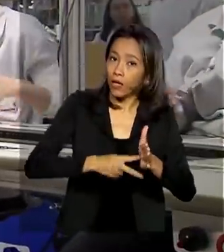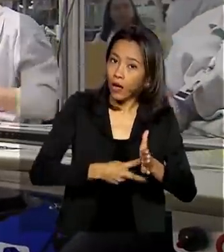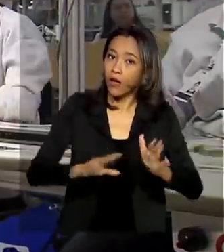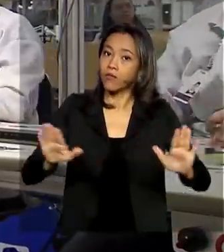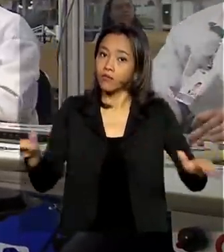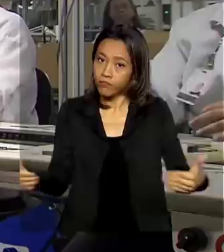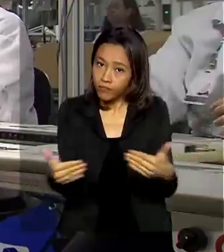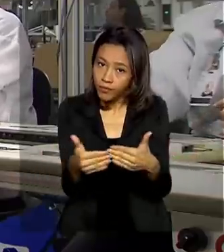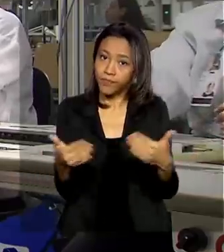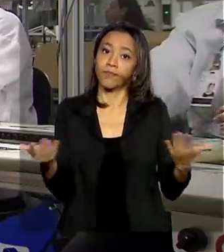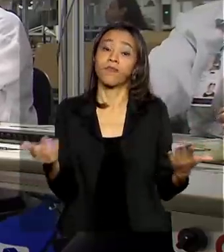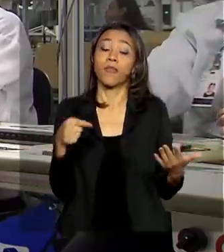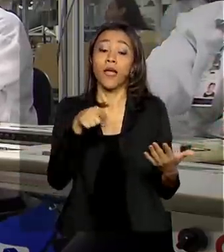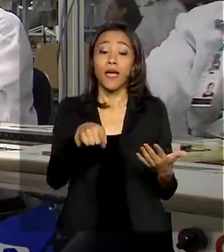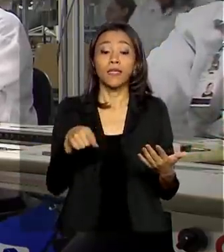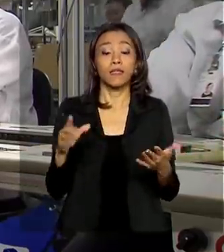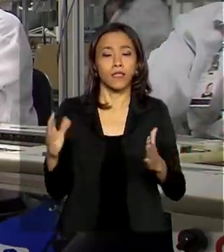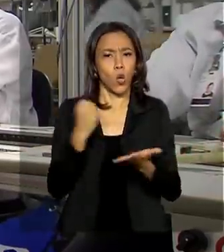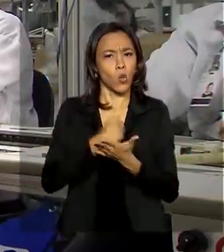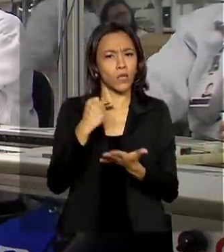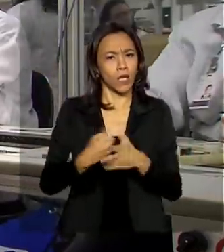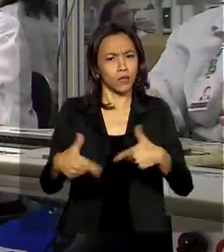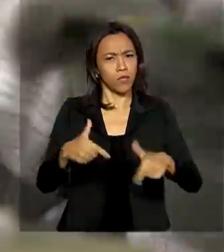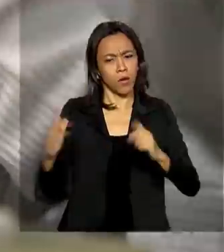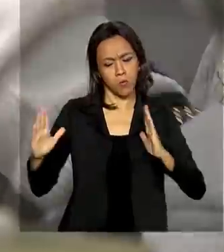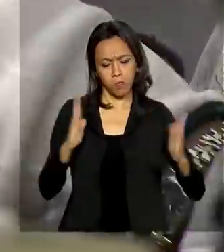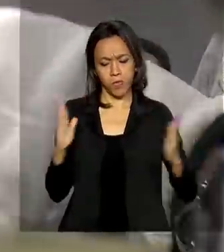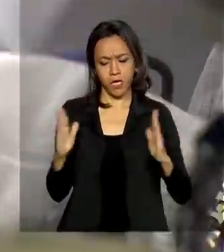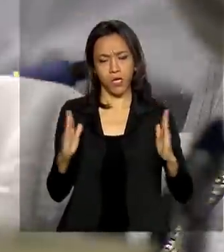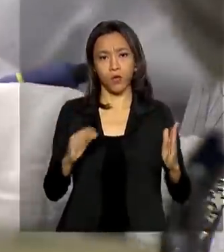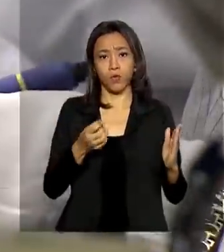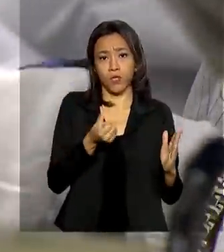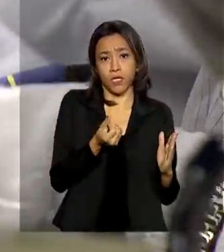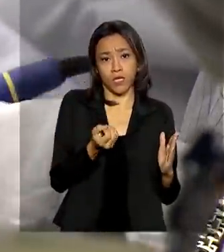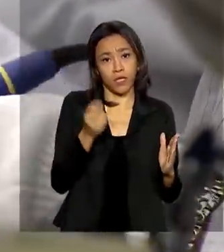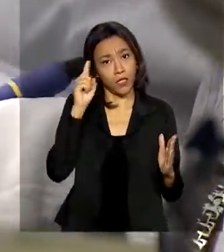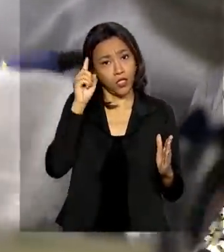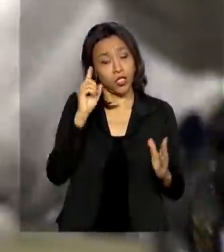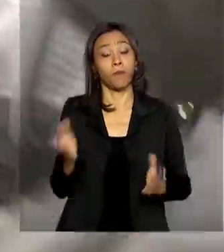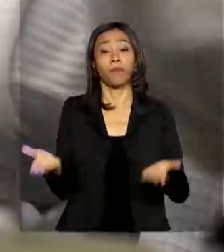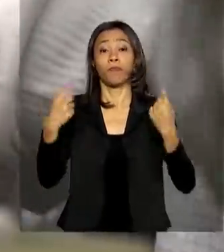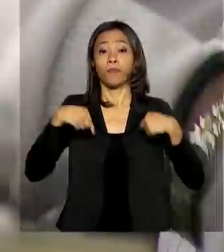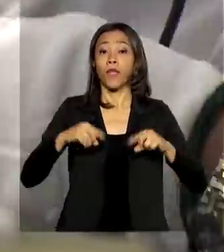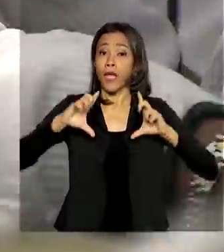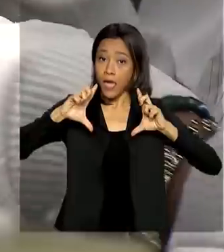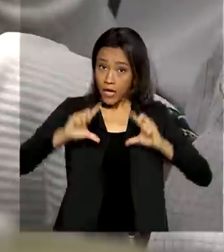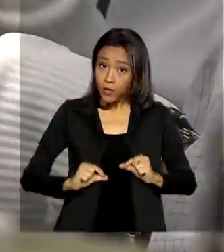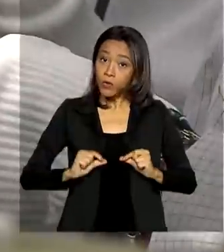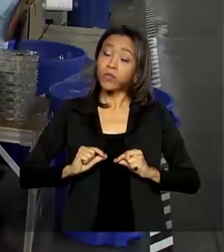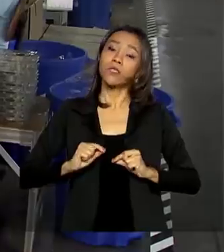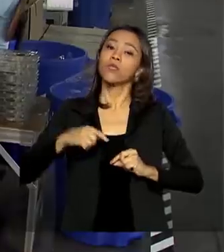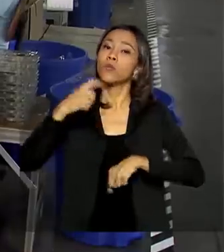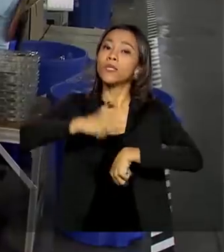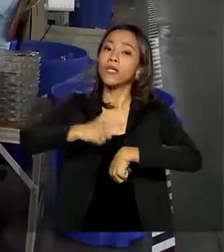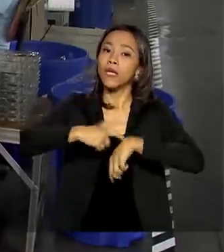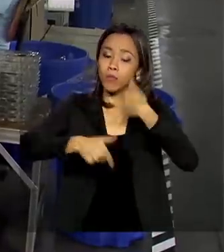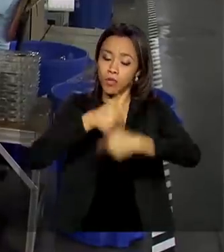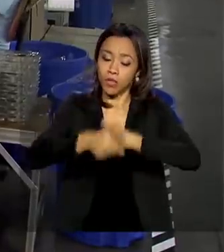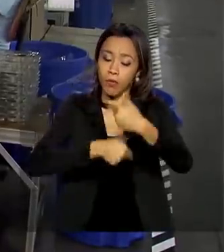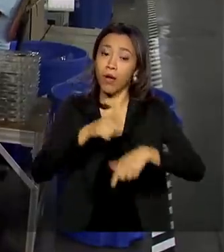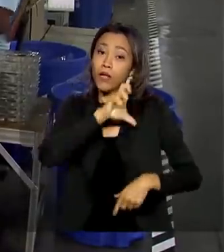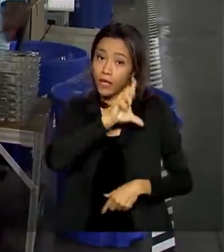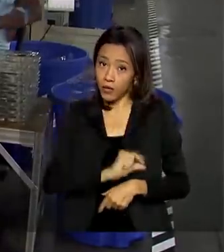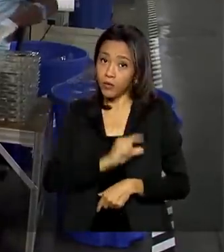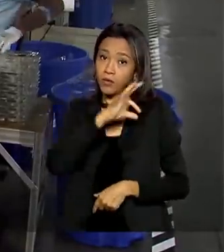contrato de trabalho pode durar até 60 dias. Já a diminuição de jornada com redução de salário pode chegar